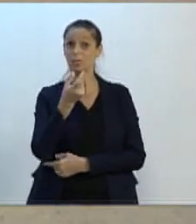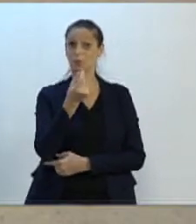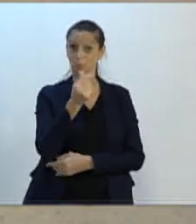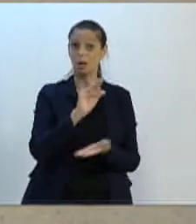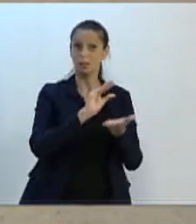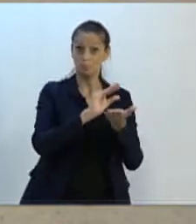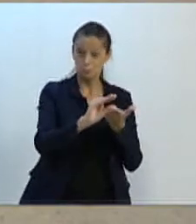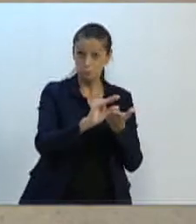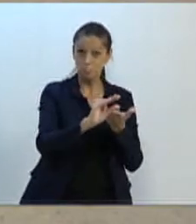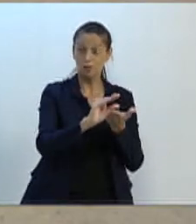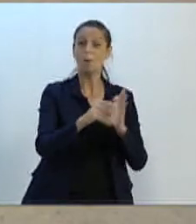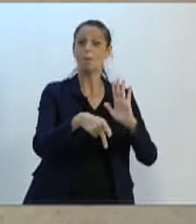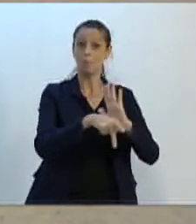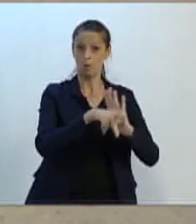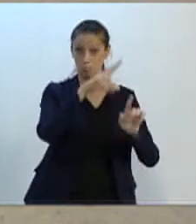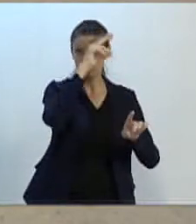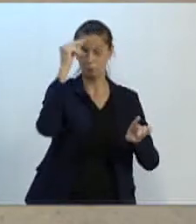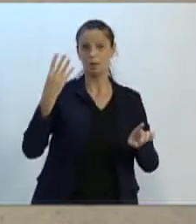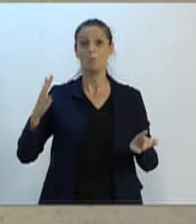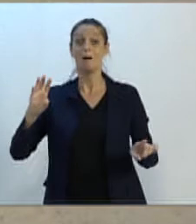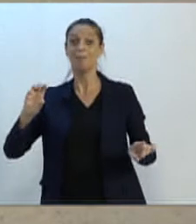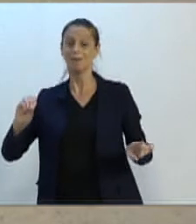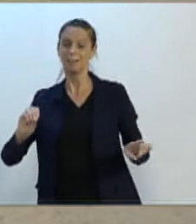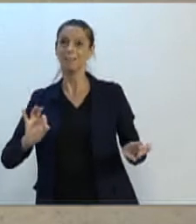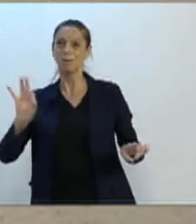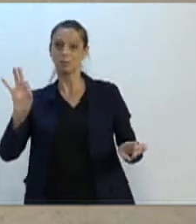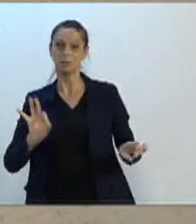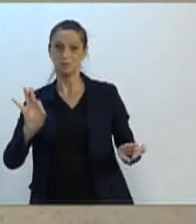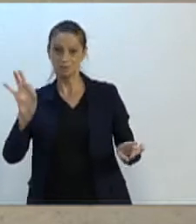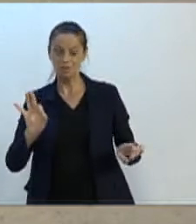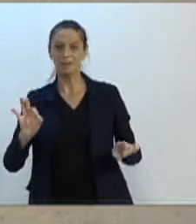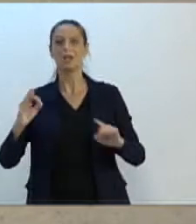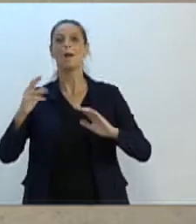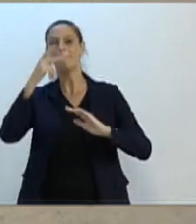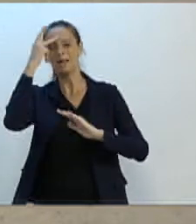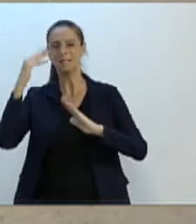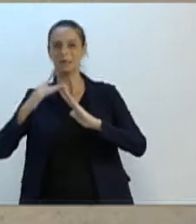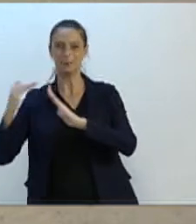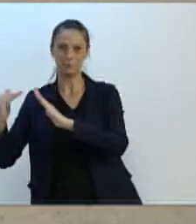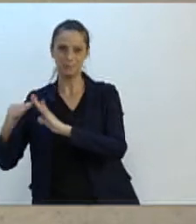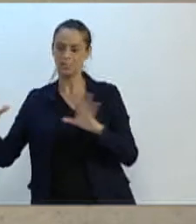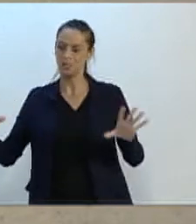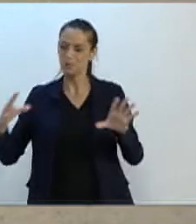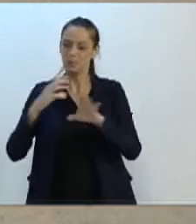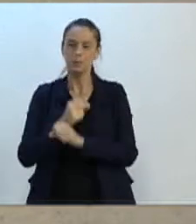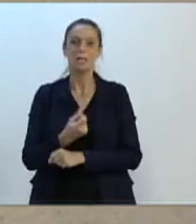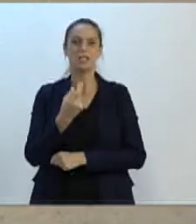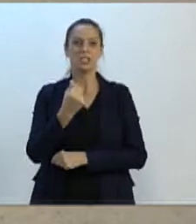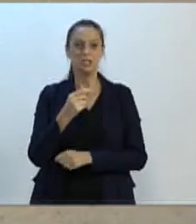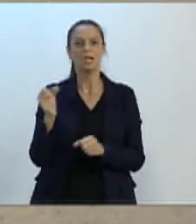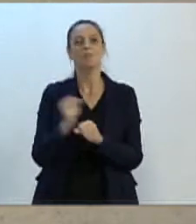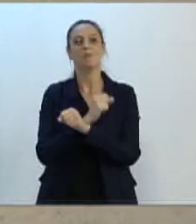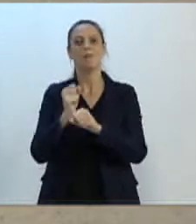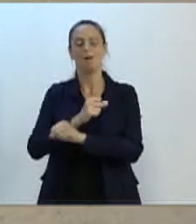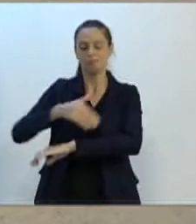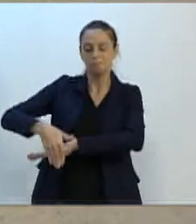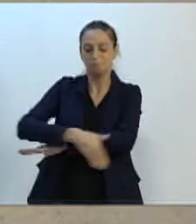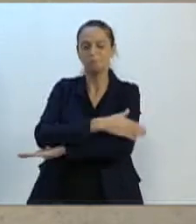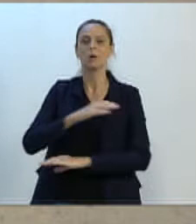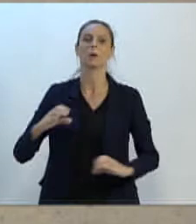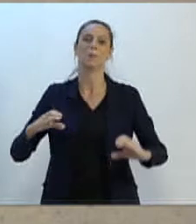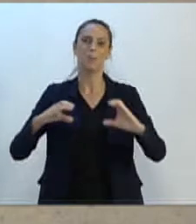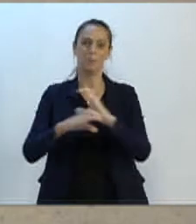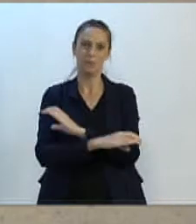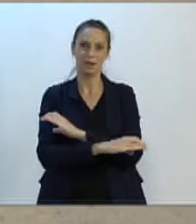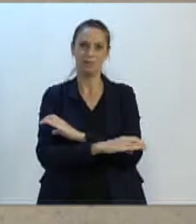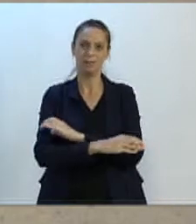prefeitura e 40% do morador, pelo menos se faz uma obra completa desde a